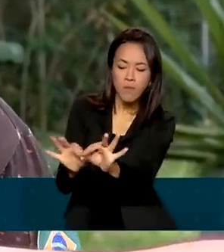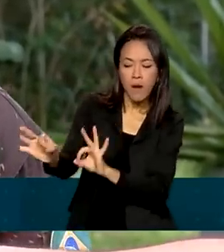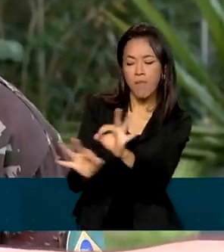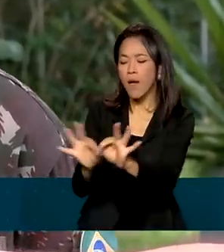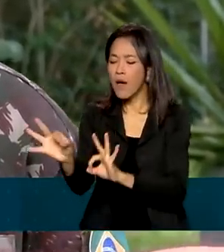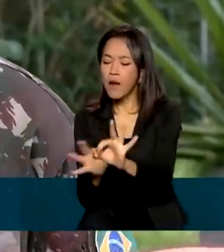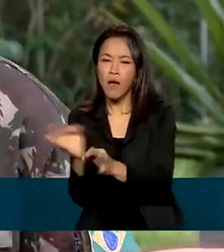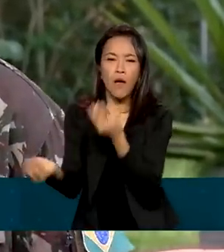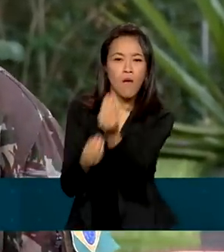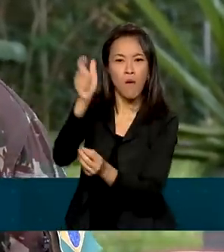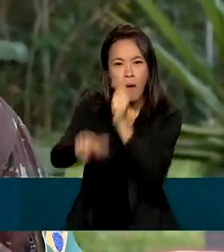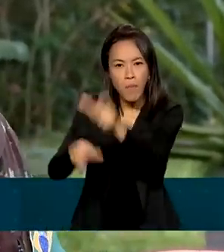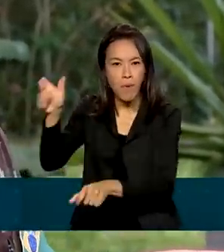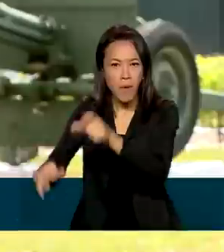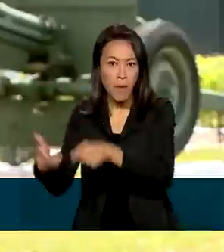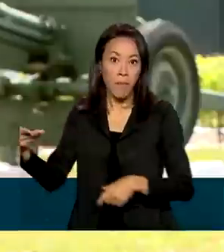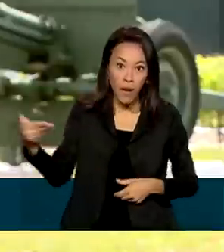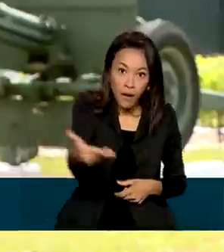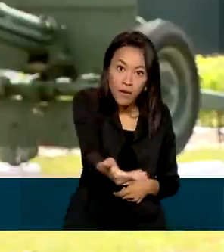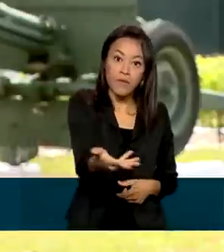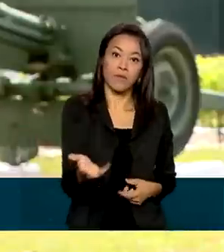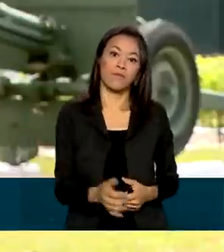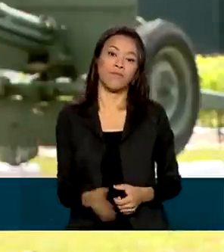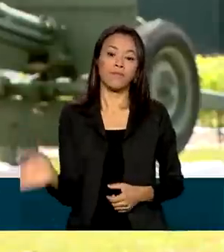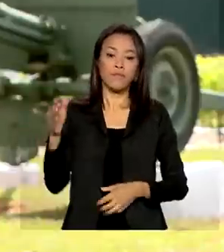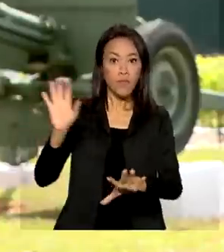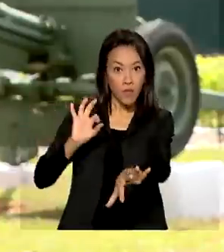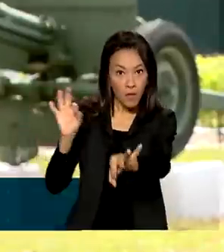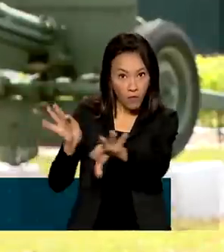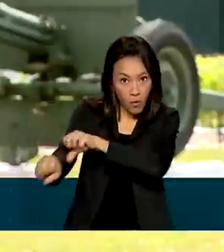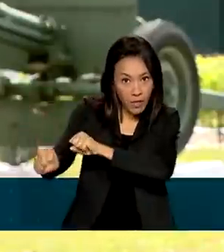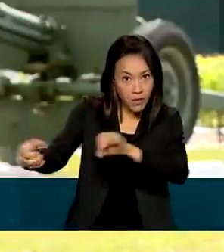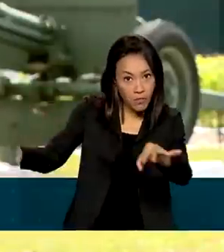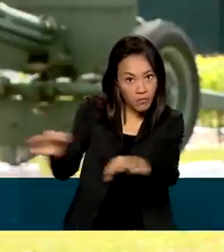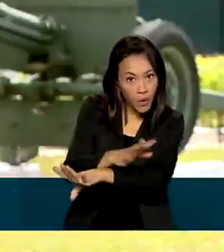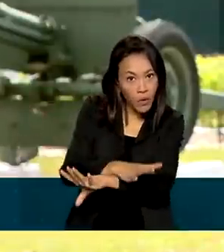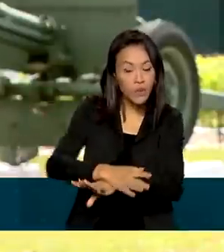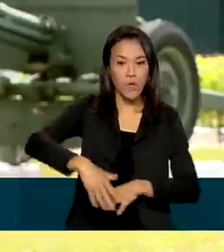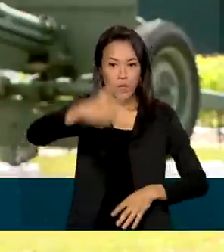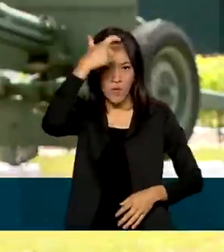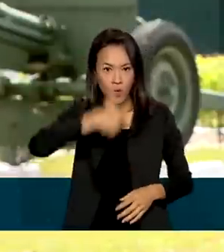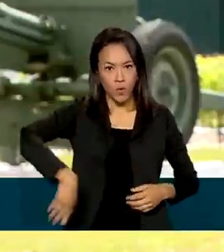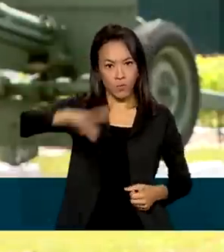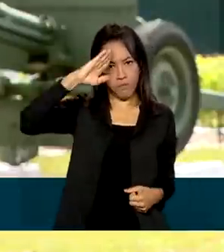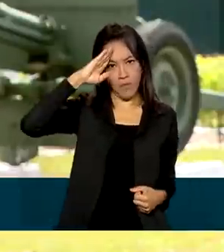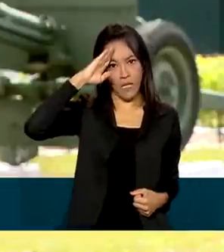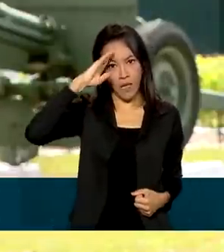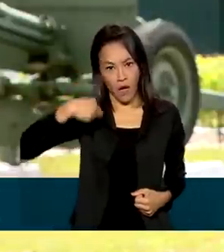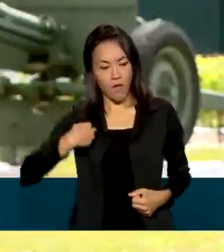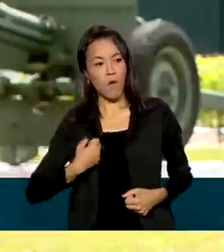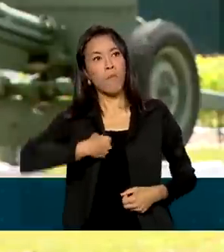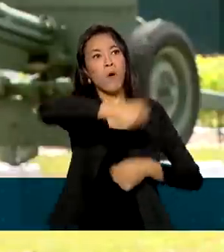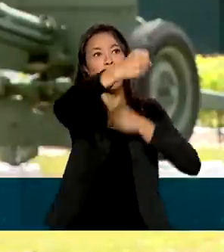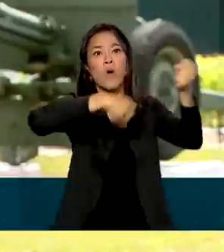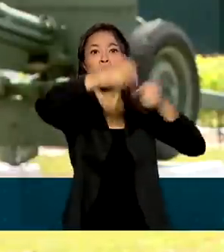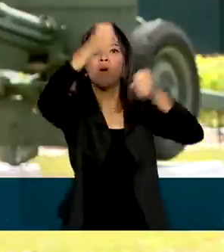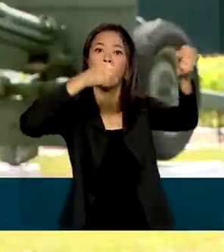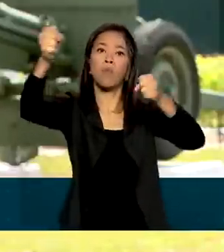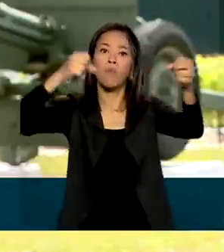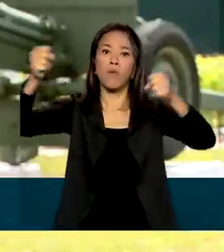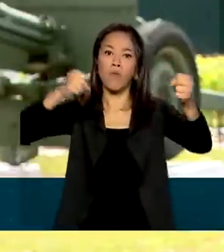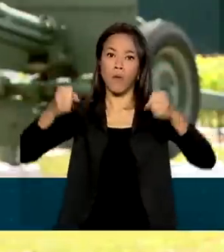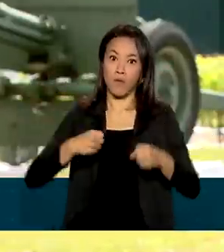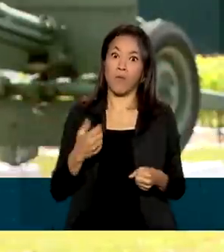preparada para esse tipo de atividade. Depois de terminar o curso em Manaus, os militares seguem para comandar pelotões especiais de